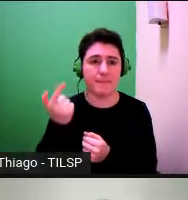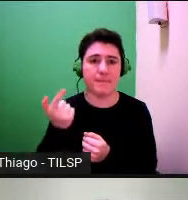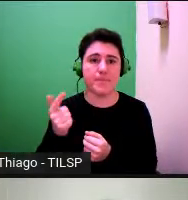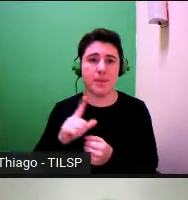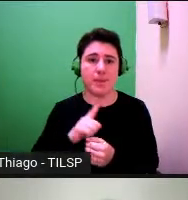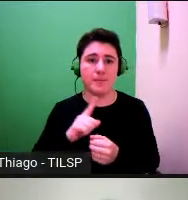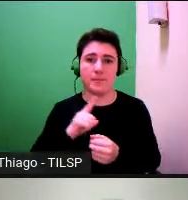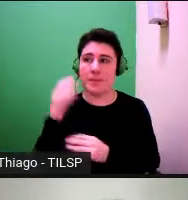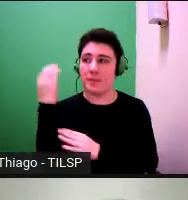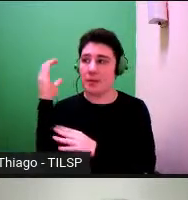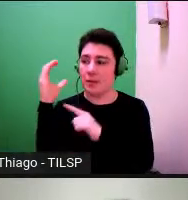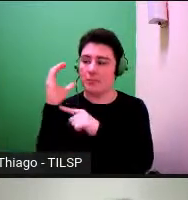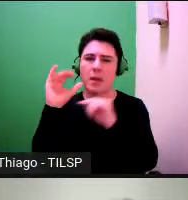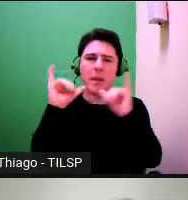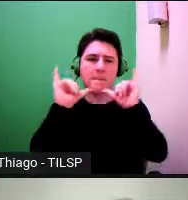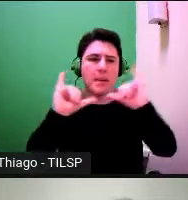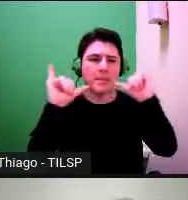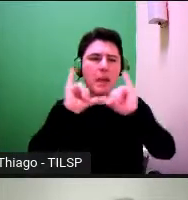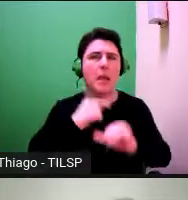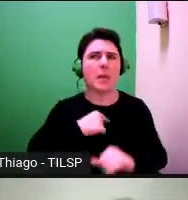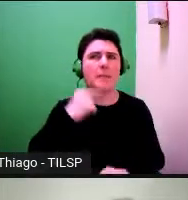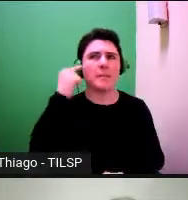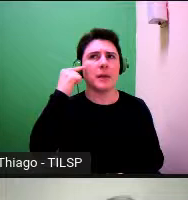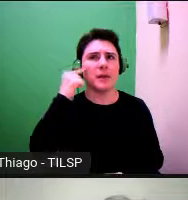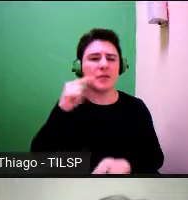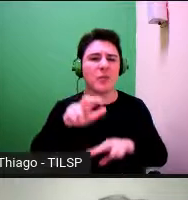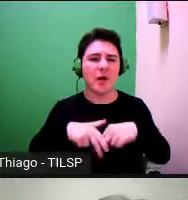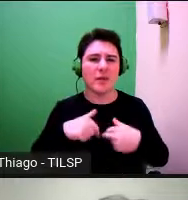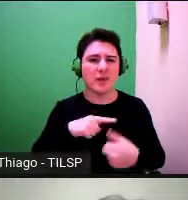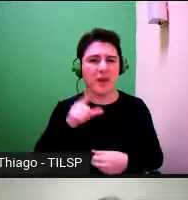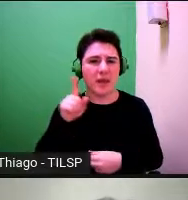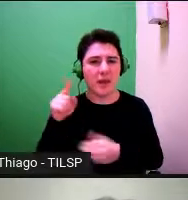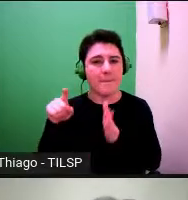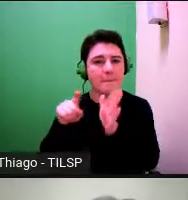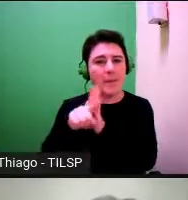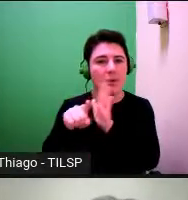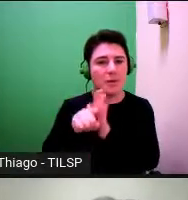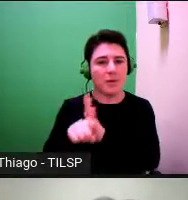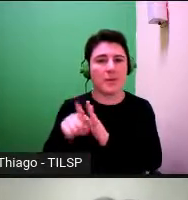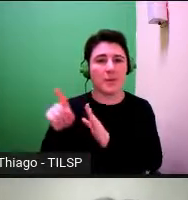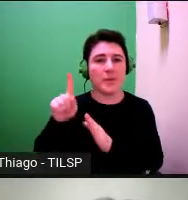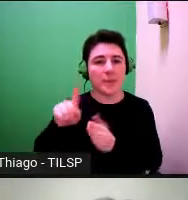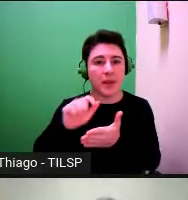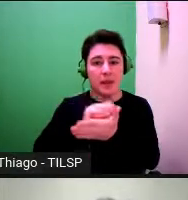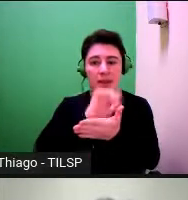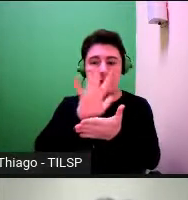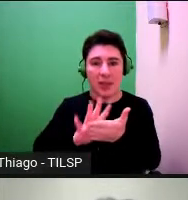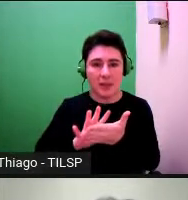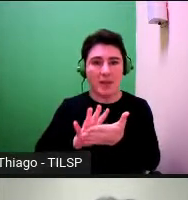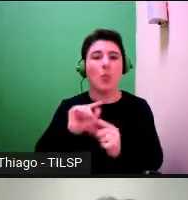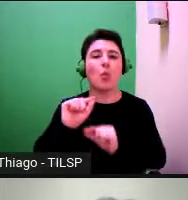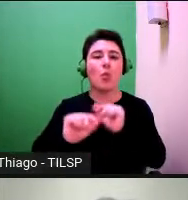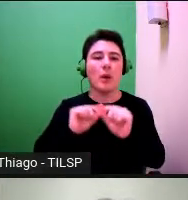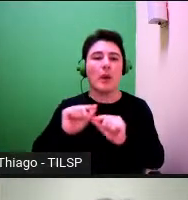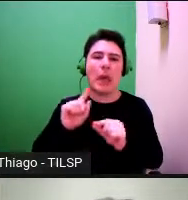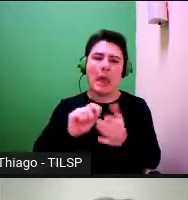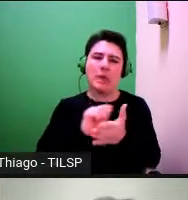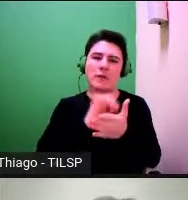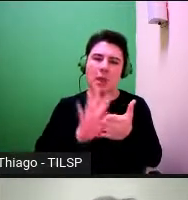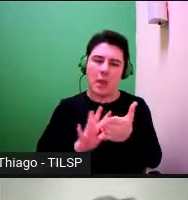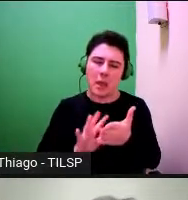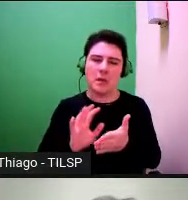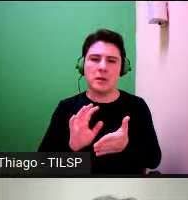para passar rapidamente para estas perguntas que me faço a mim próprio. uma atividade, a divulgação científica é uma atividade ou